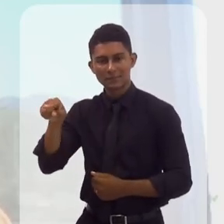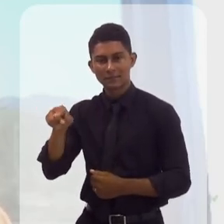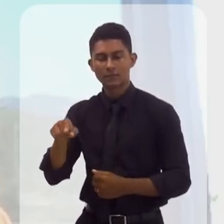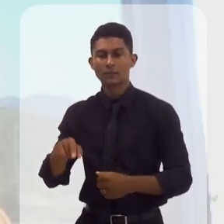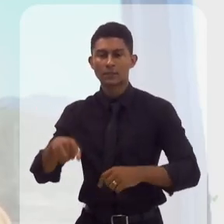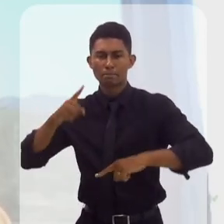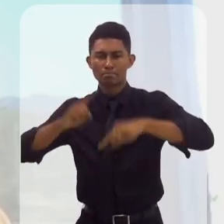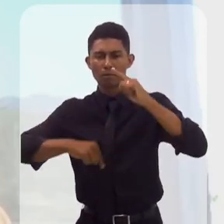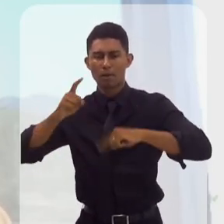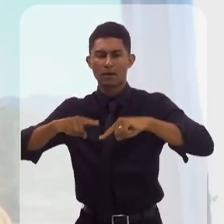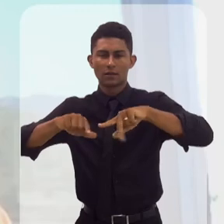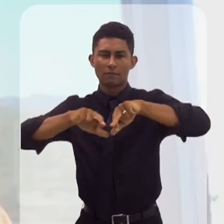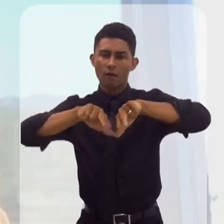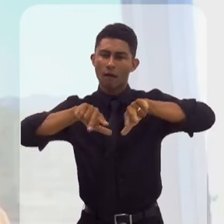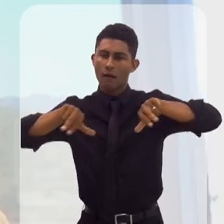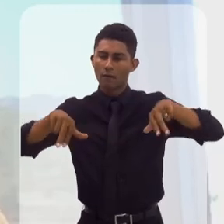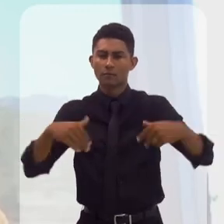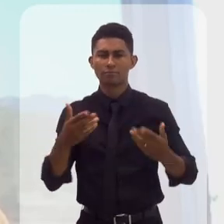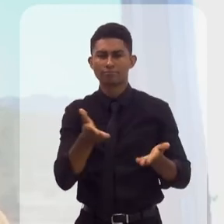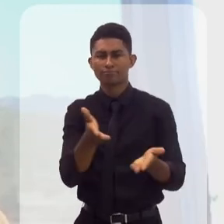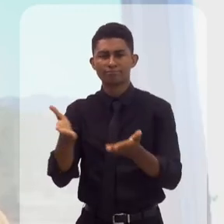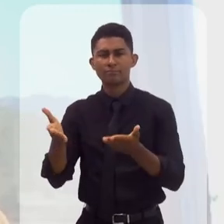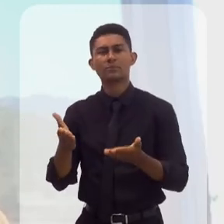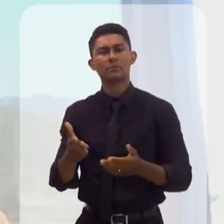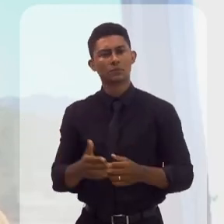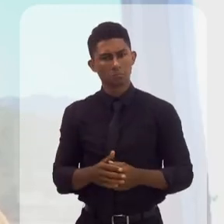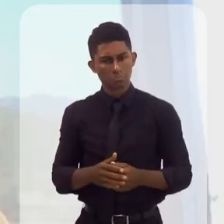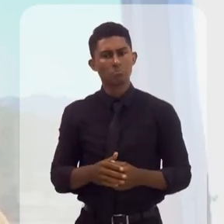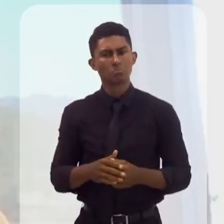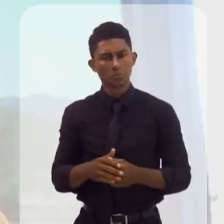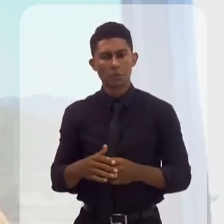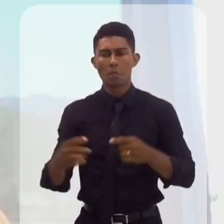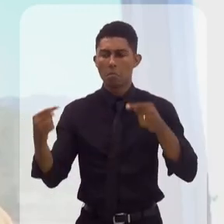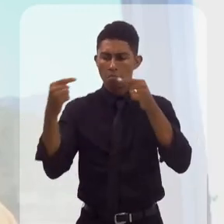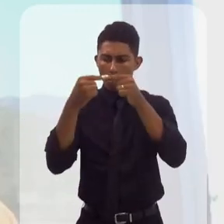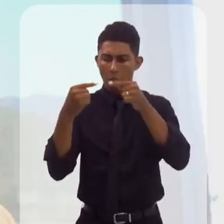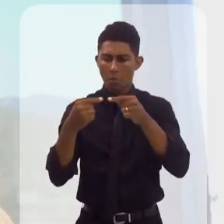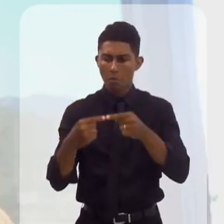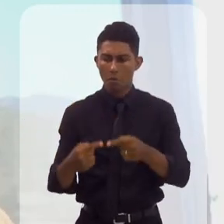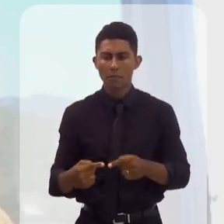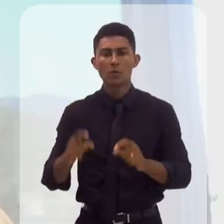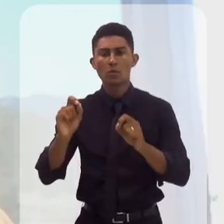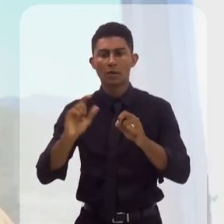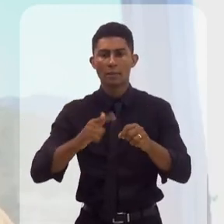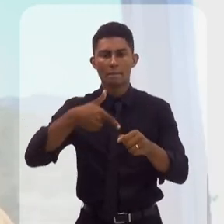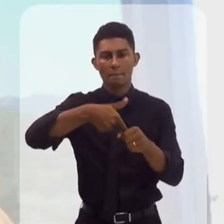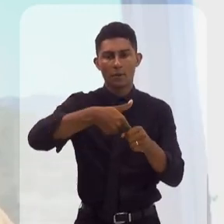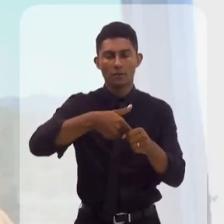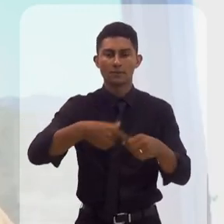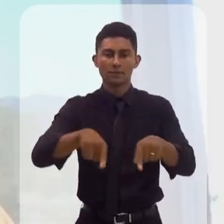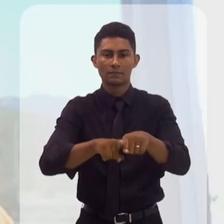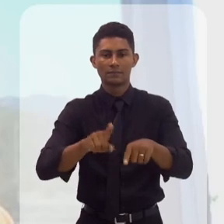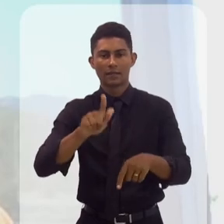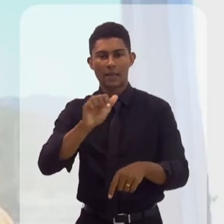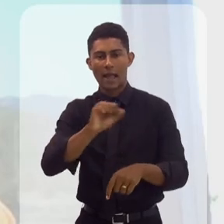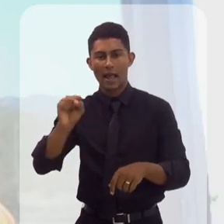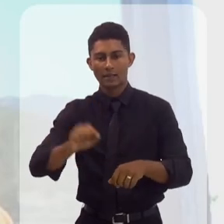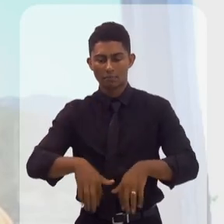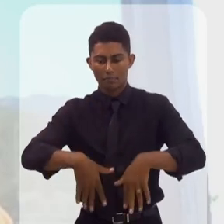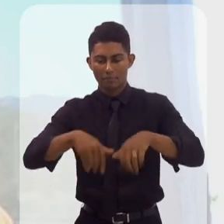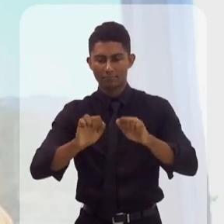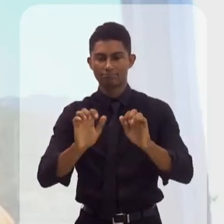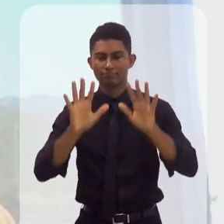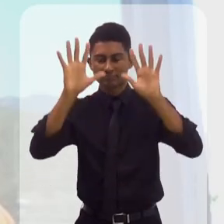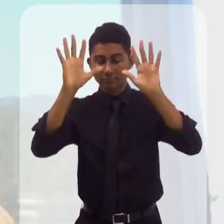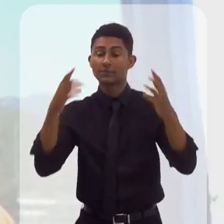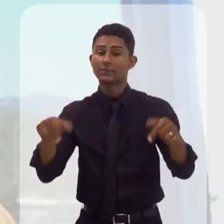retroárea, equipamentos, que são hoje os equipamentos aplicados à indústria de petróleo e gás, e que vão ser os